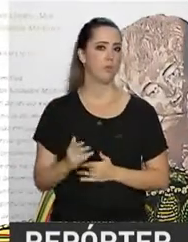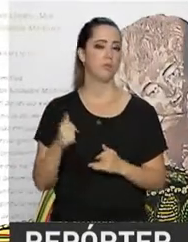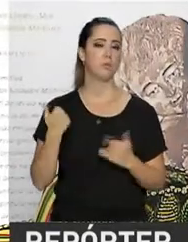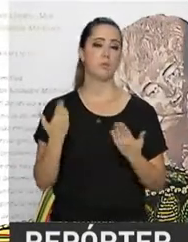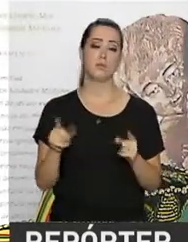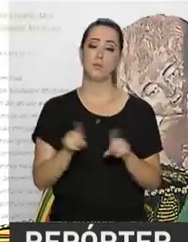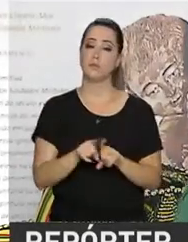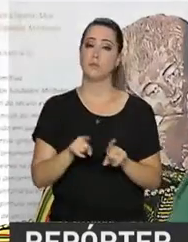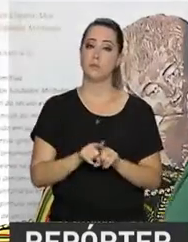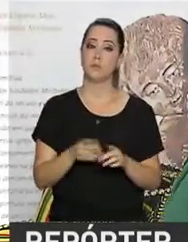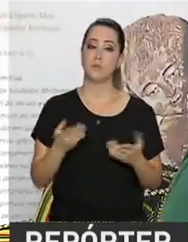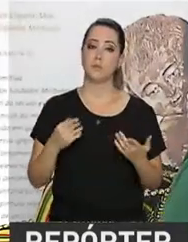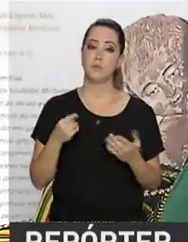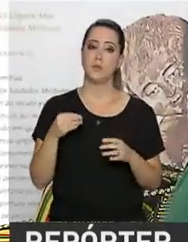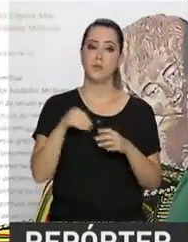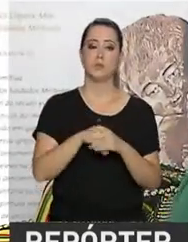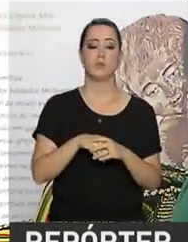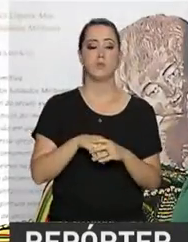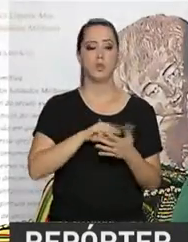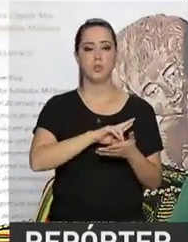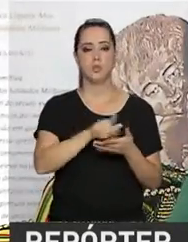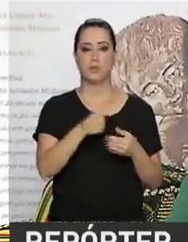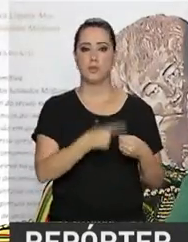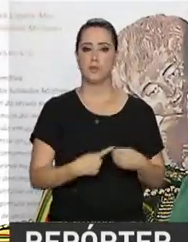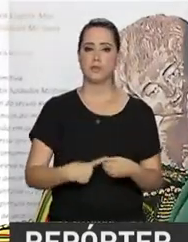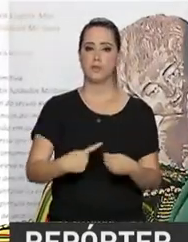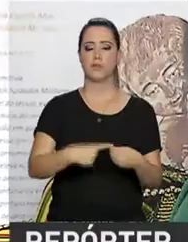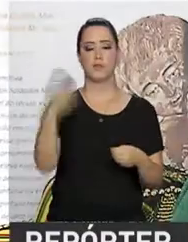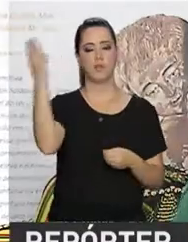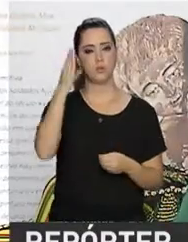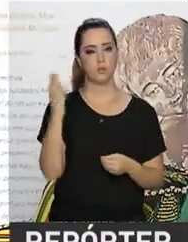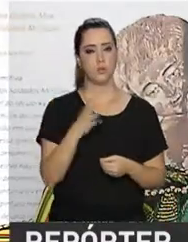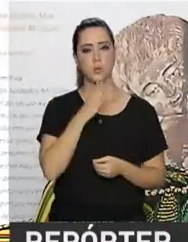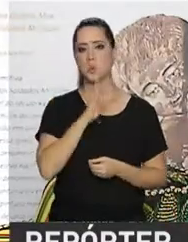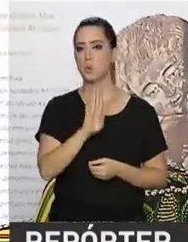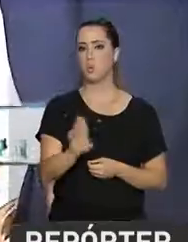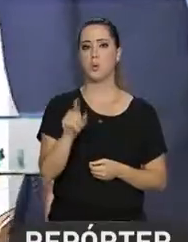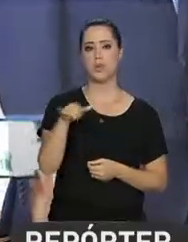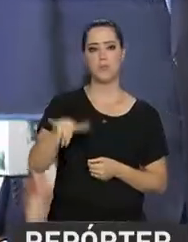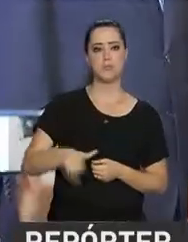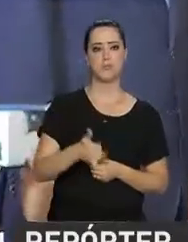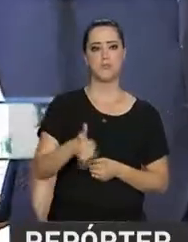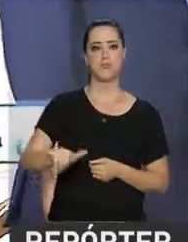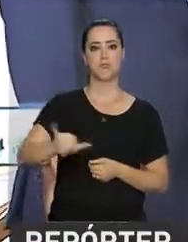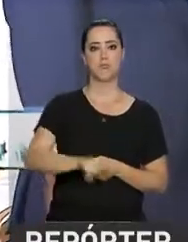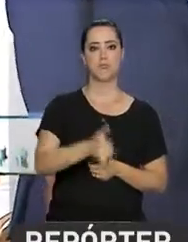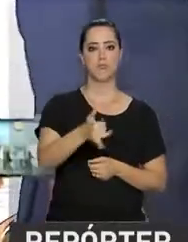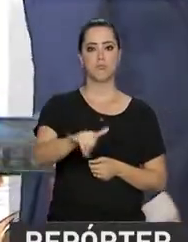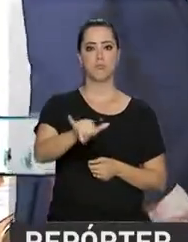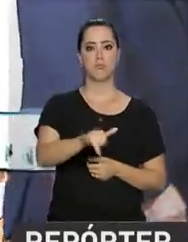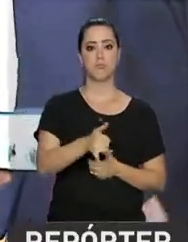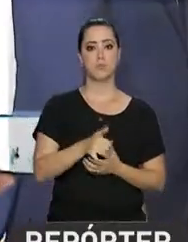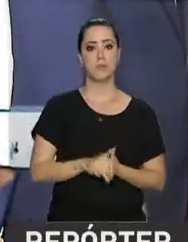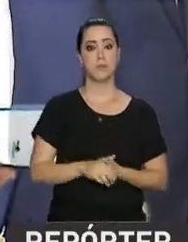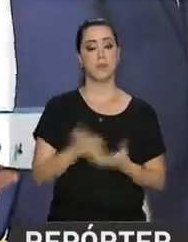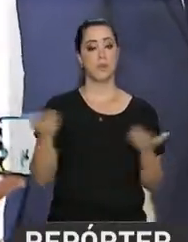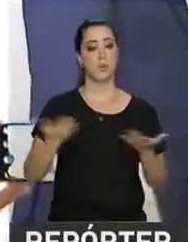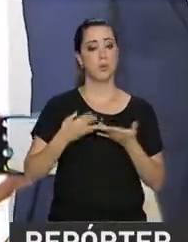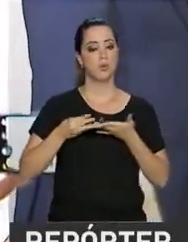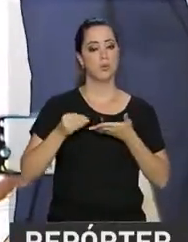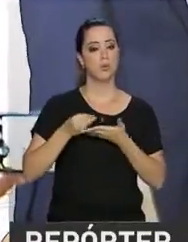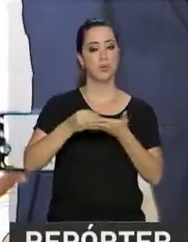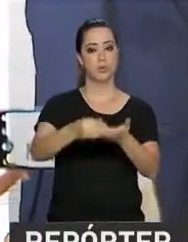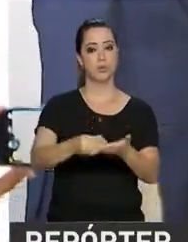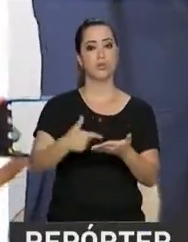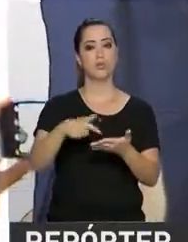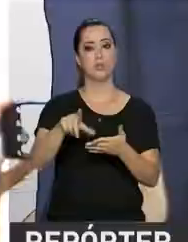também no interior do Brasil, em outras localidades que não conhecem a brincadeira. O IFAM entregou a candidatura do